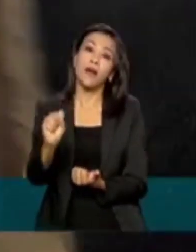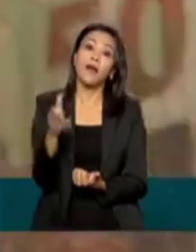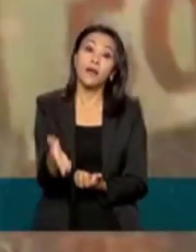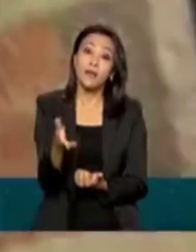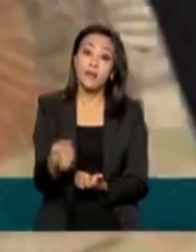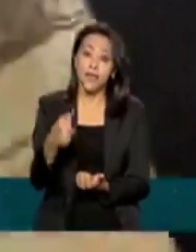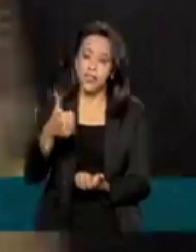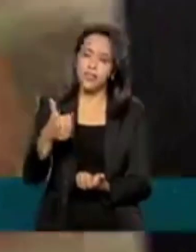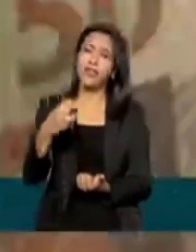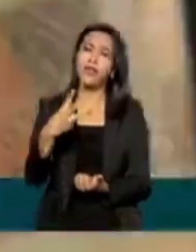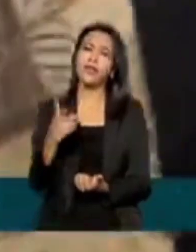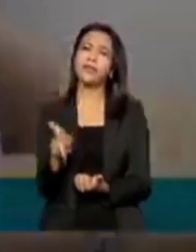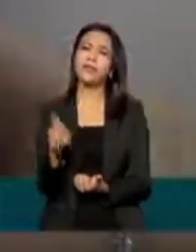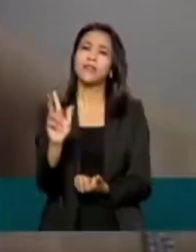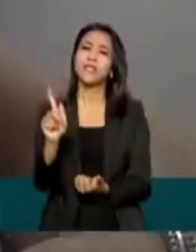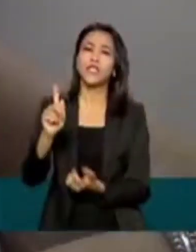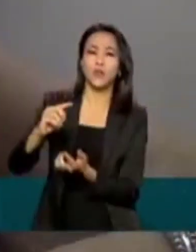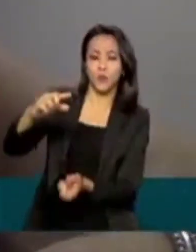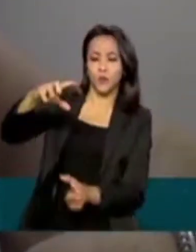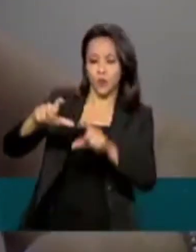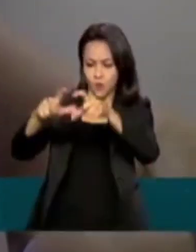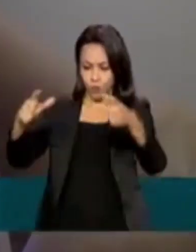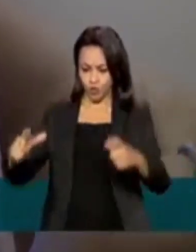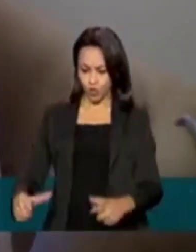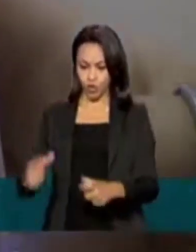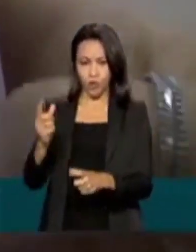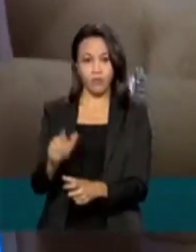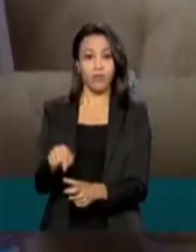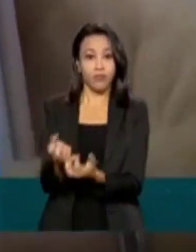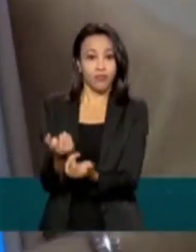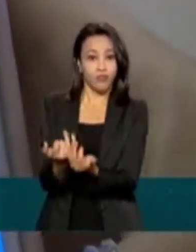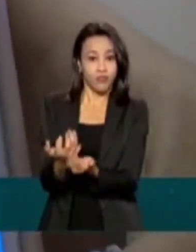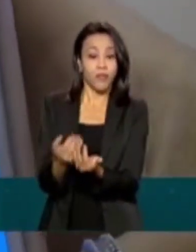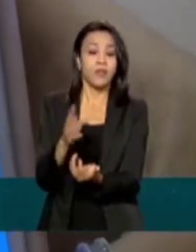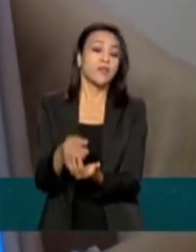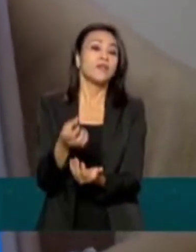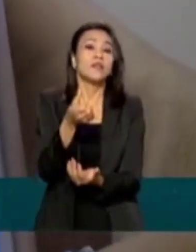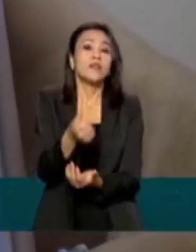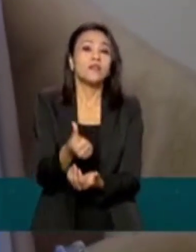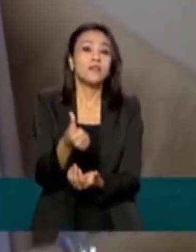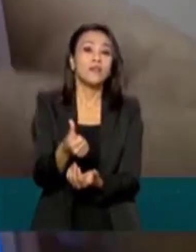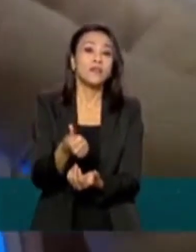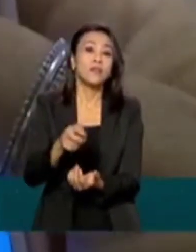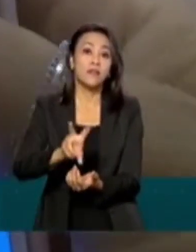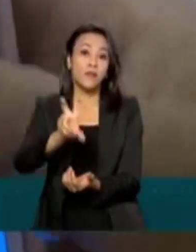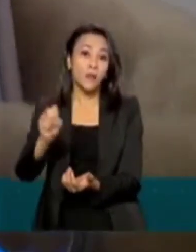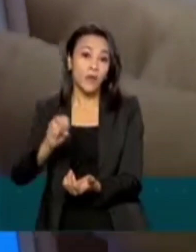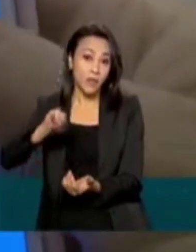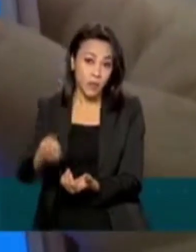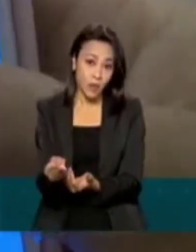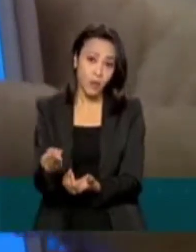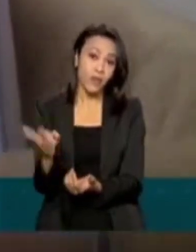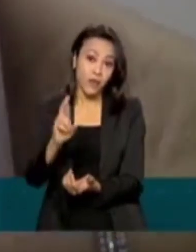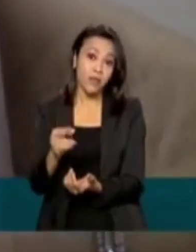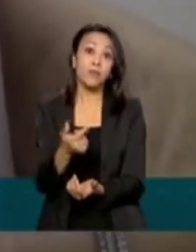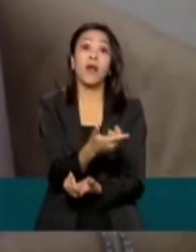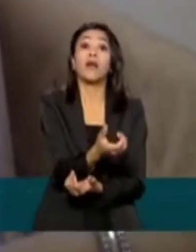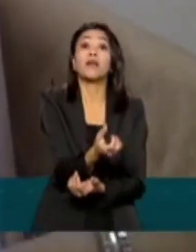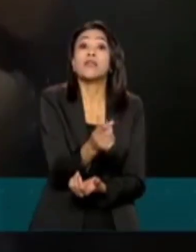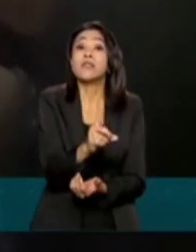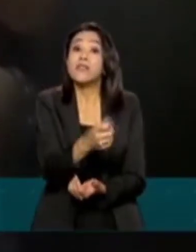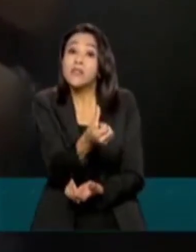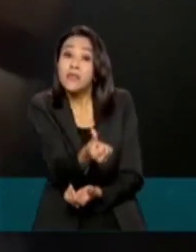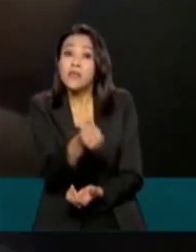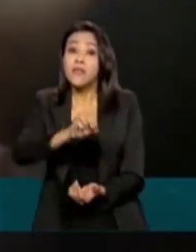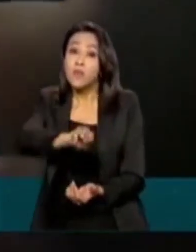de 13 quilos, o montante repassado será de 650 milhões de reais para cerca de 6 milhões de famílias. O dinheiro é